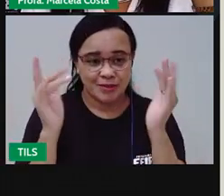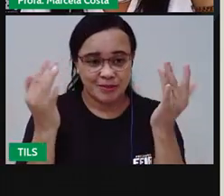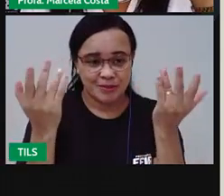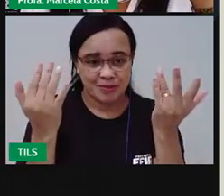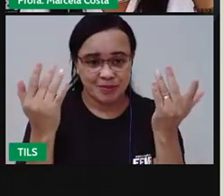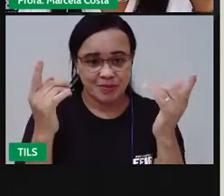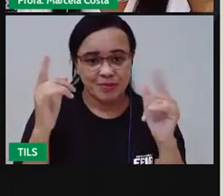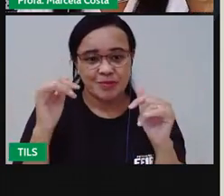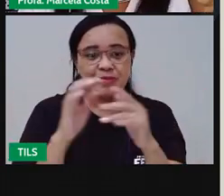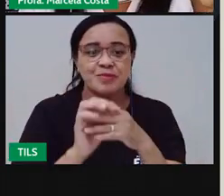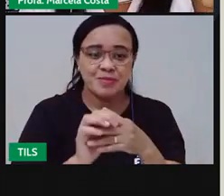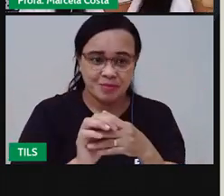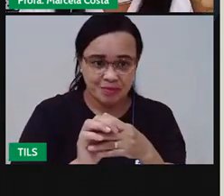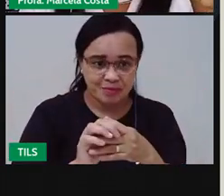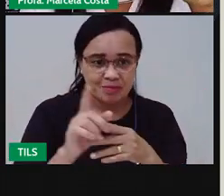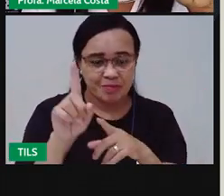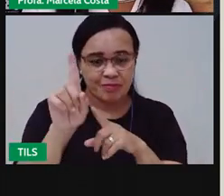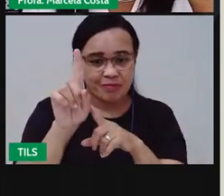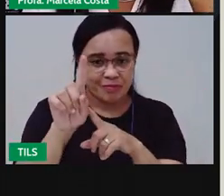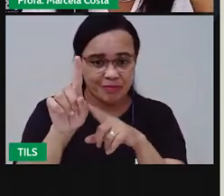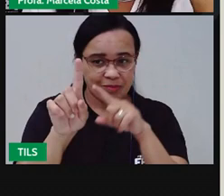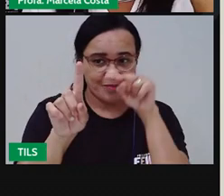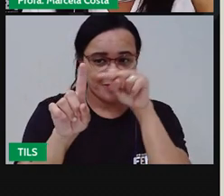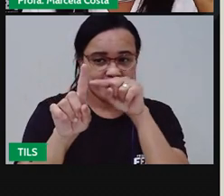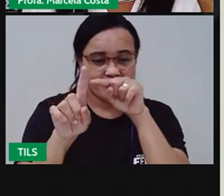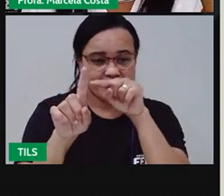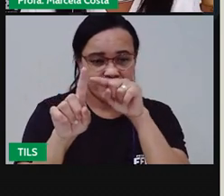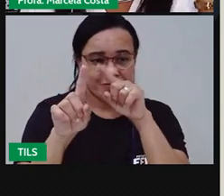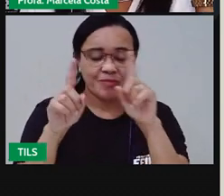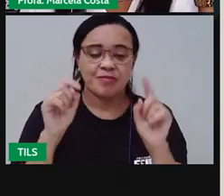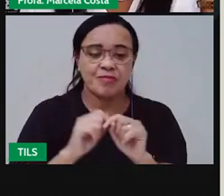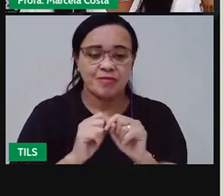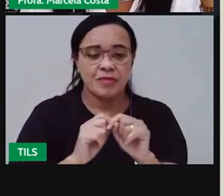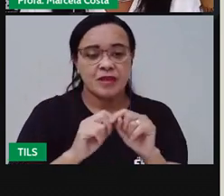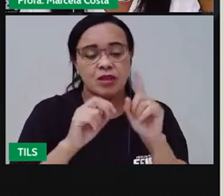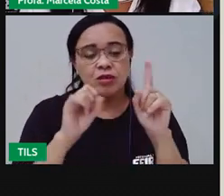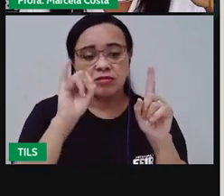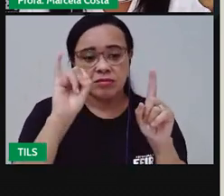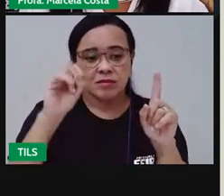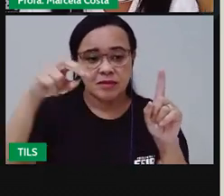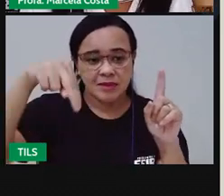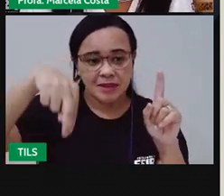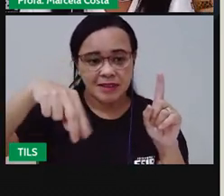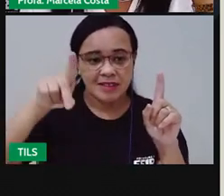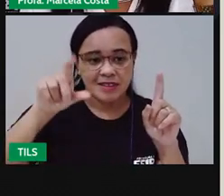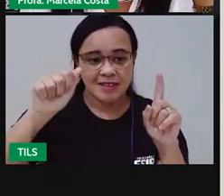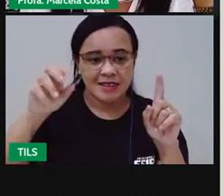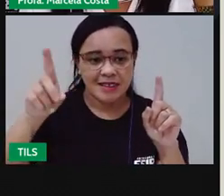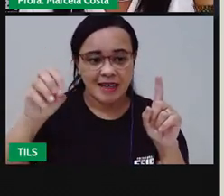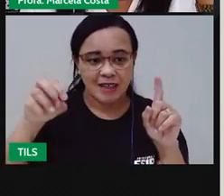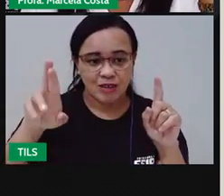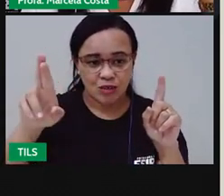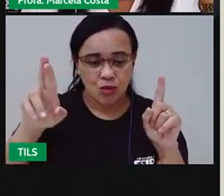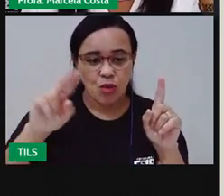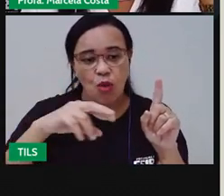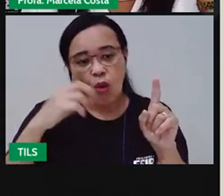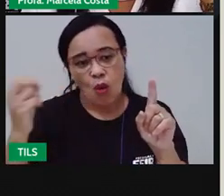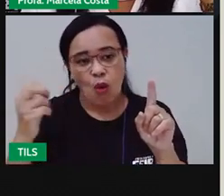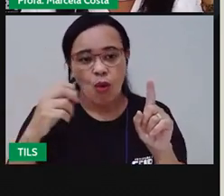Indicador ou furabolos. Pai de todos ou médio.